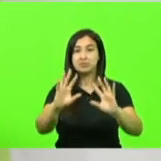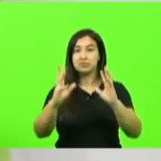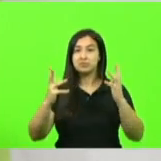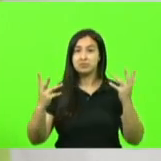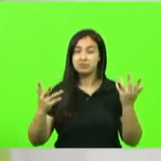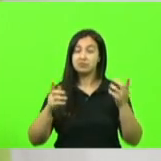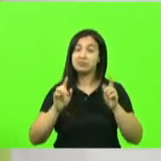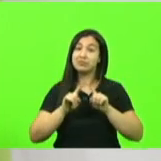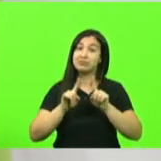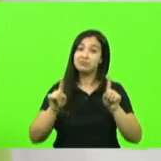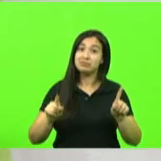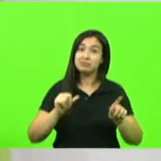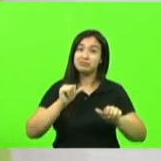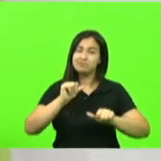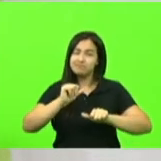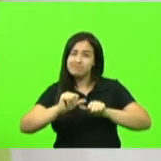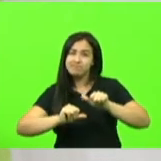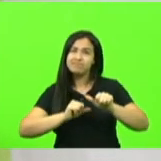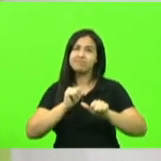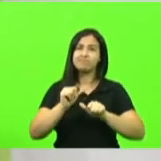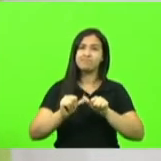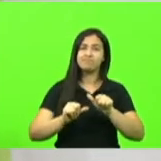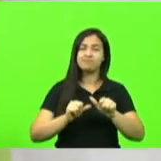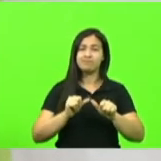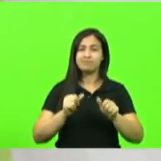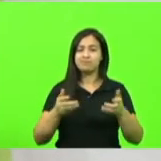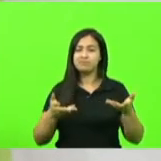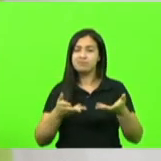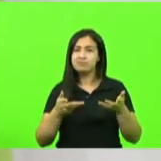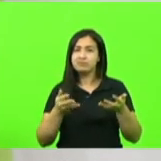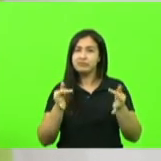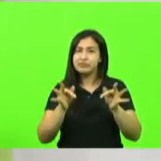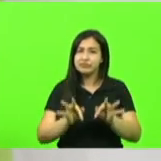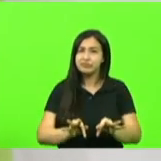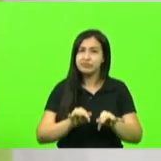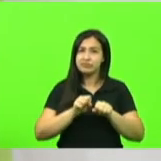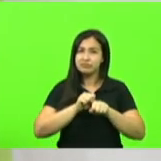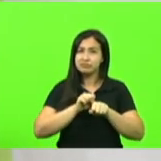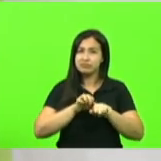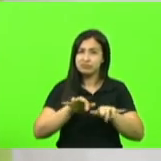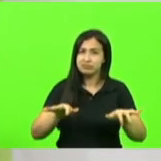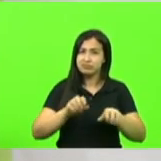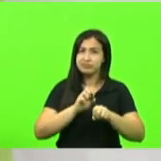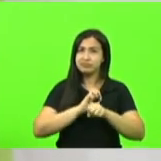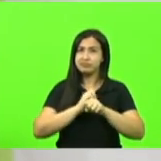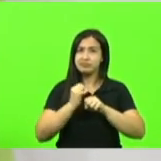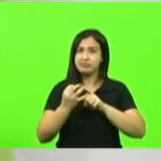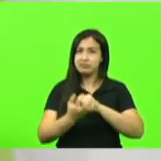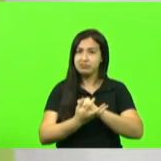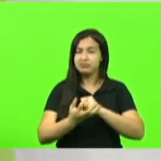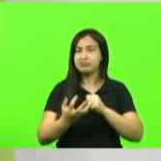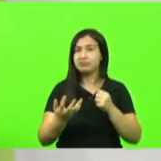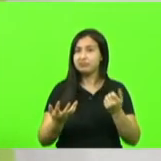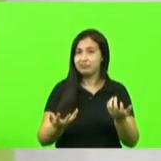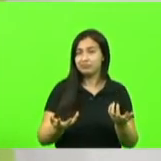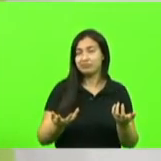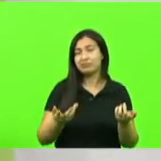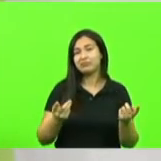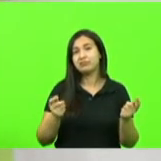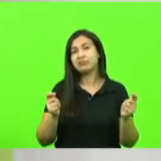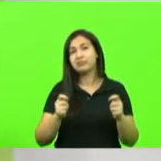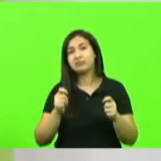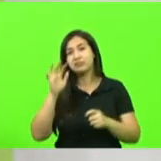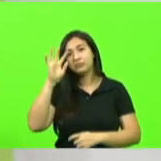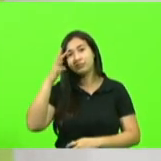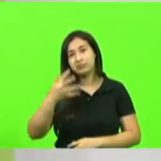momento que nós estamos aí creio eu no final dessa pandemia e que como sempre foi dito vamos resolver a